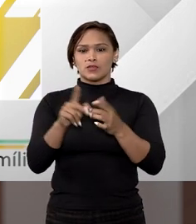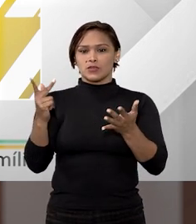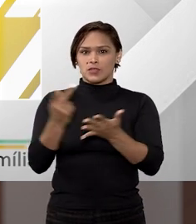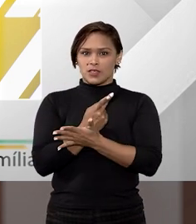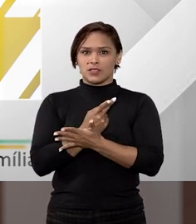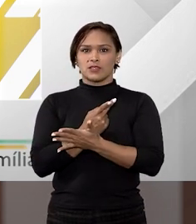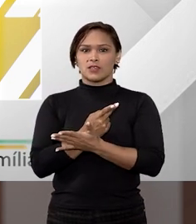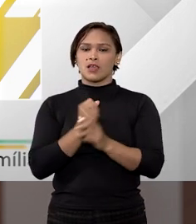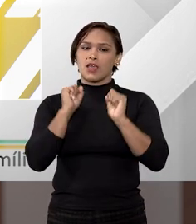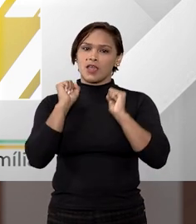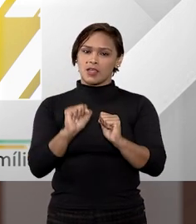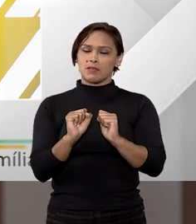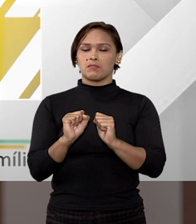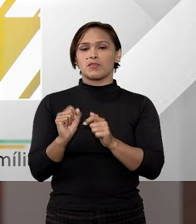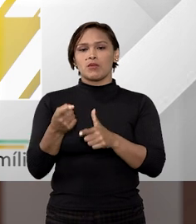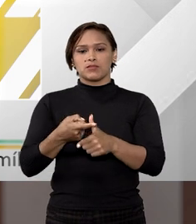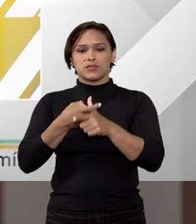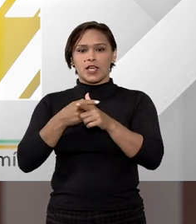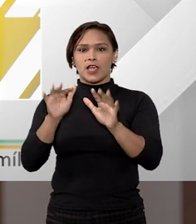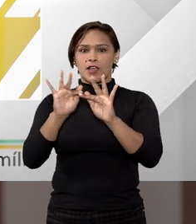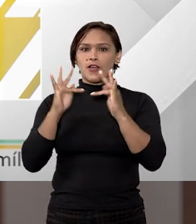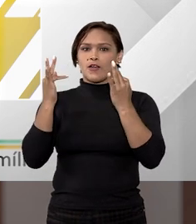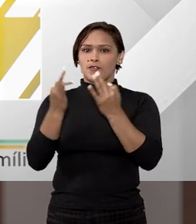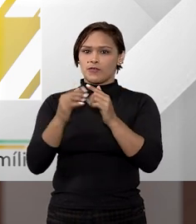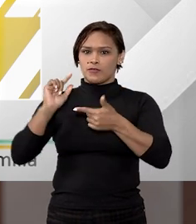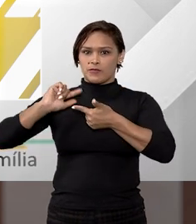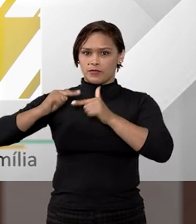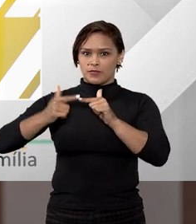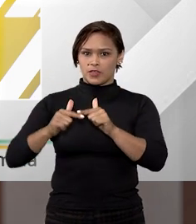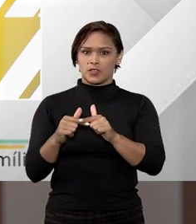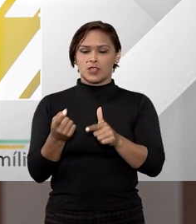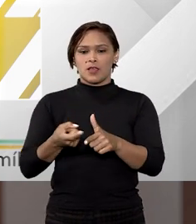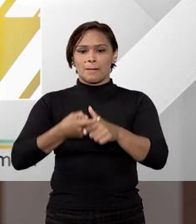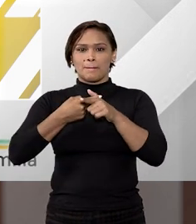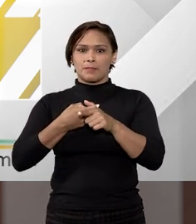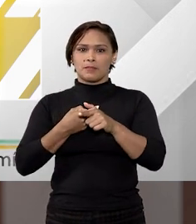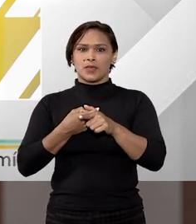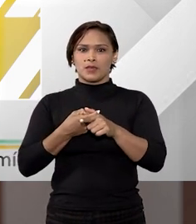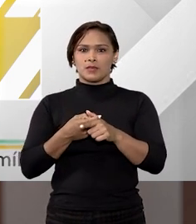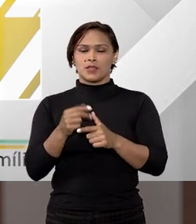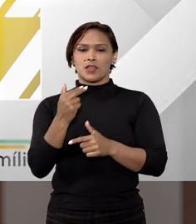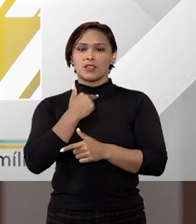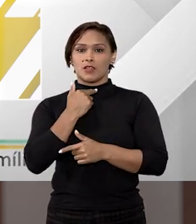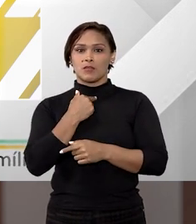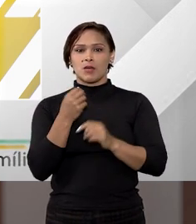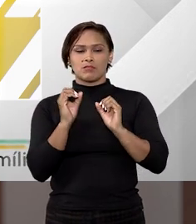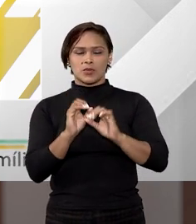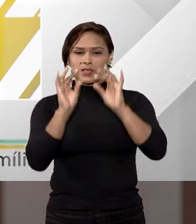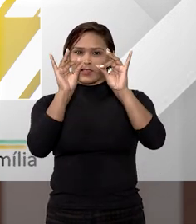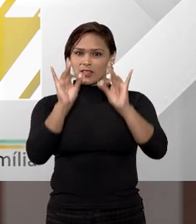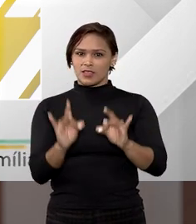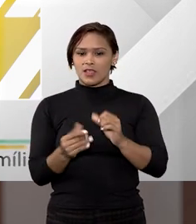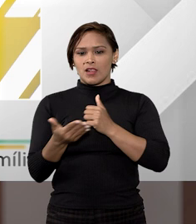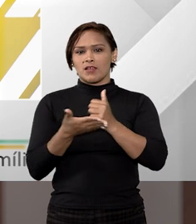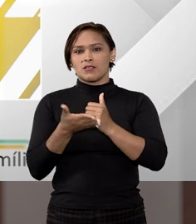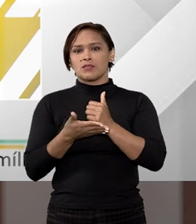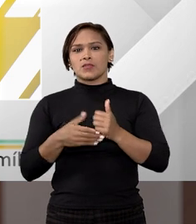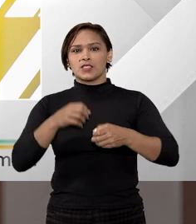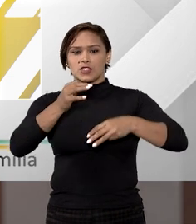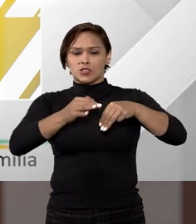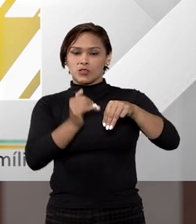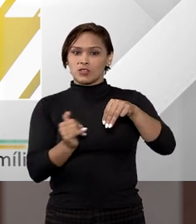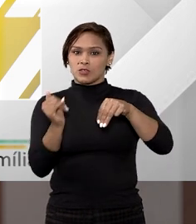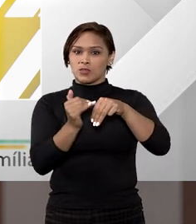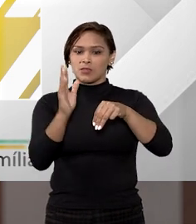executiva, ele pode ser considerado bem de família para fins de empenhorabilidade. Você poderia detalhar o embasamento dos